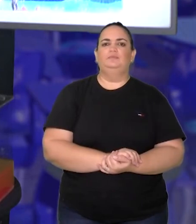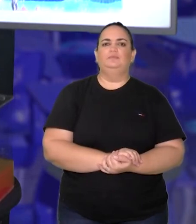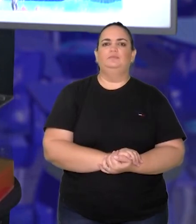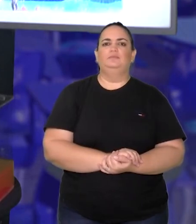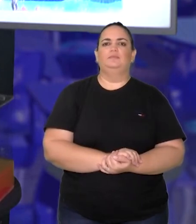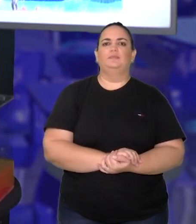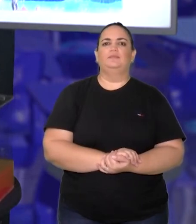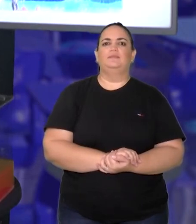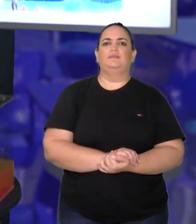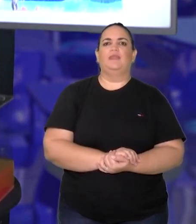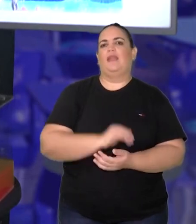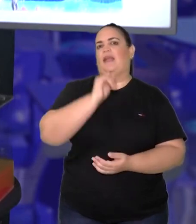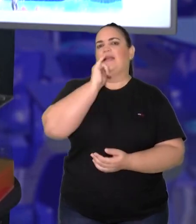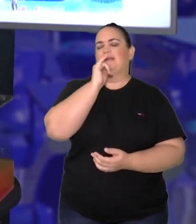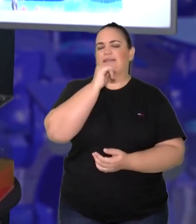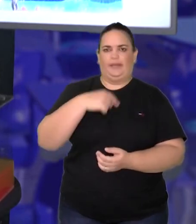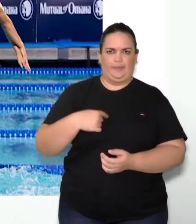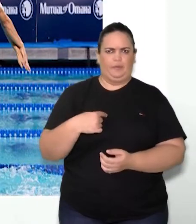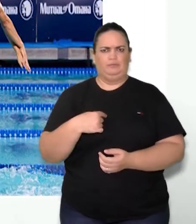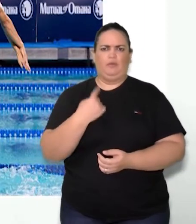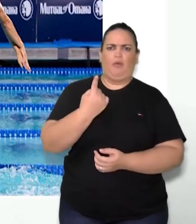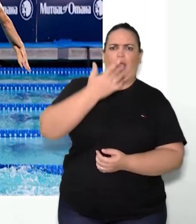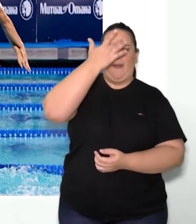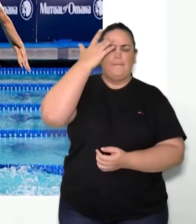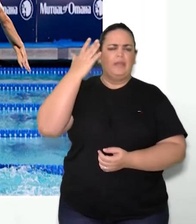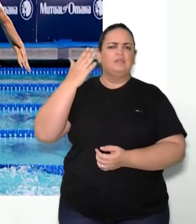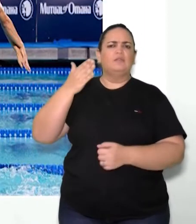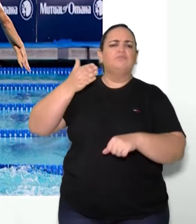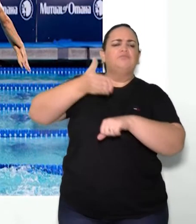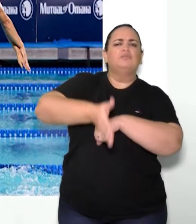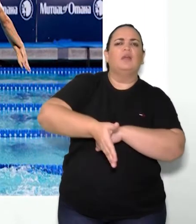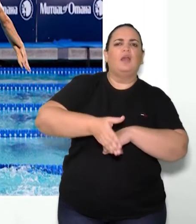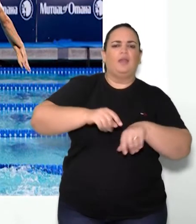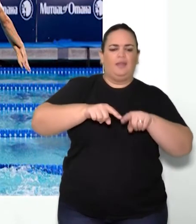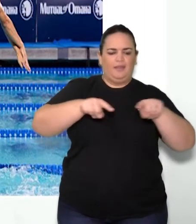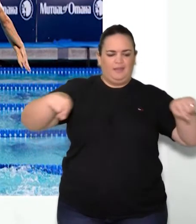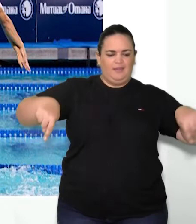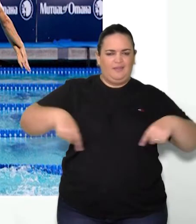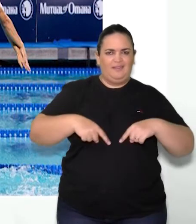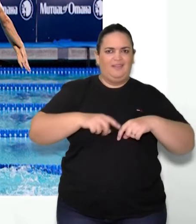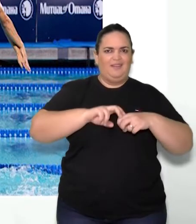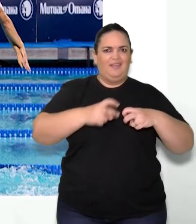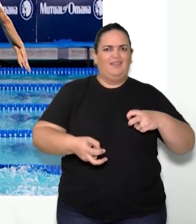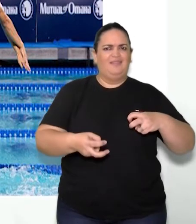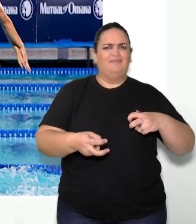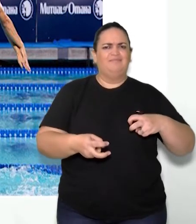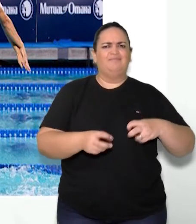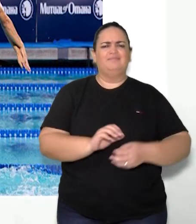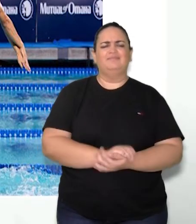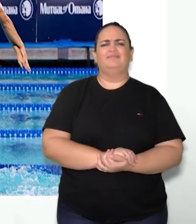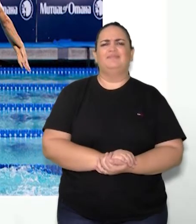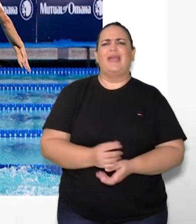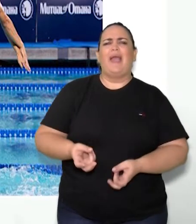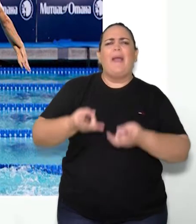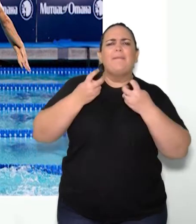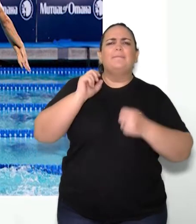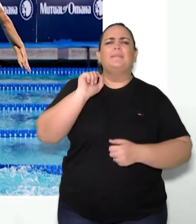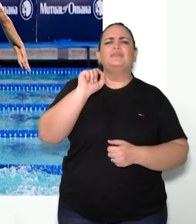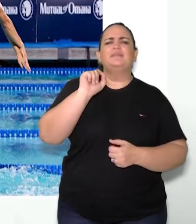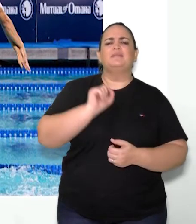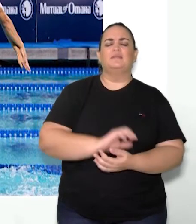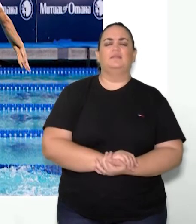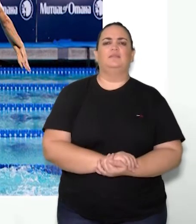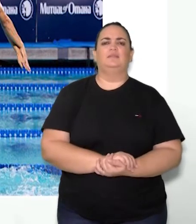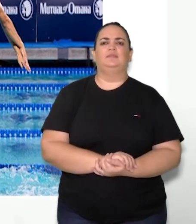Se a gente entrar na piscina, olhando a imagem anterior, né? A gente verifica a seguinte situação.